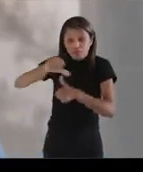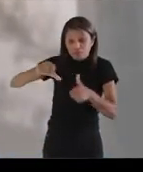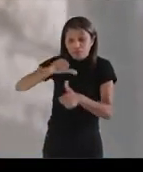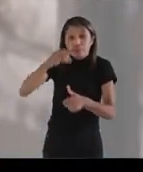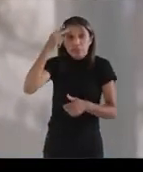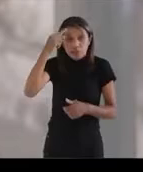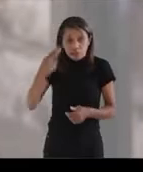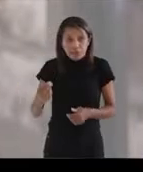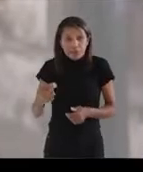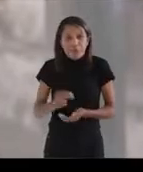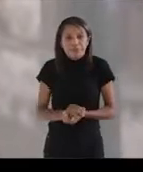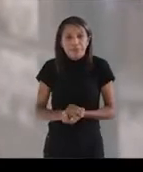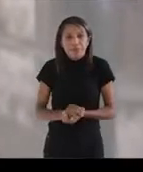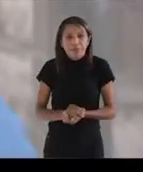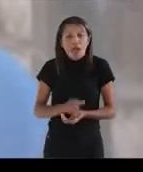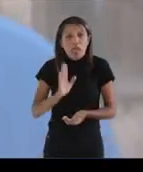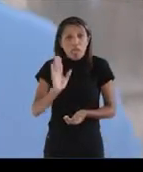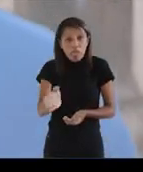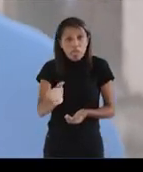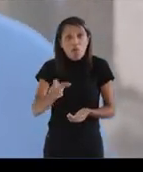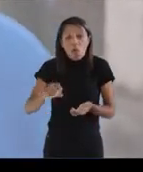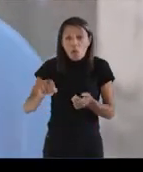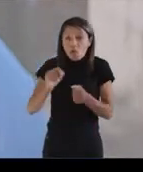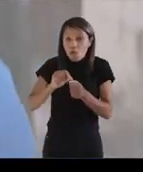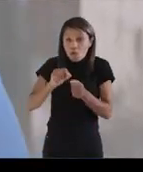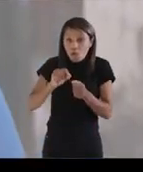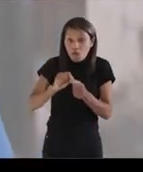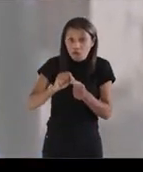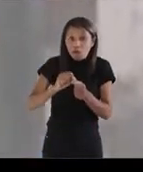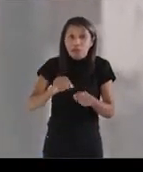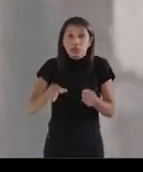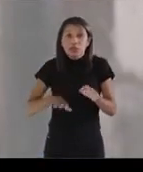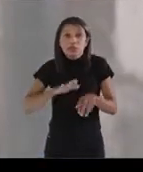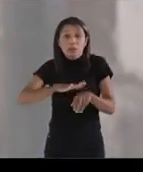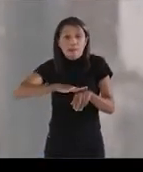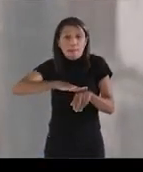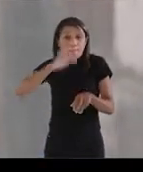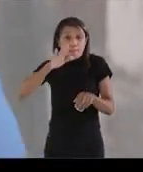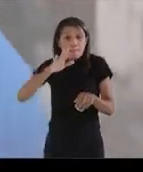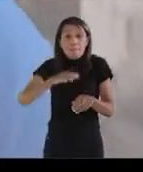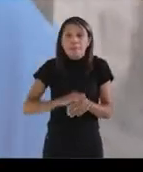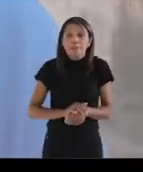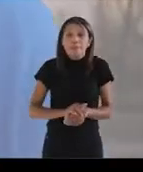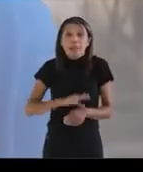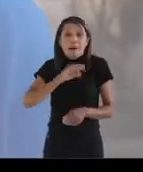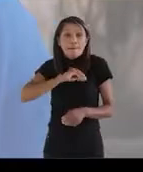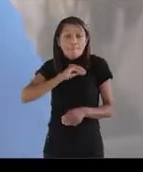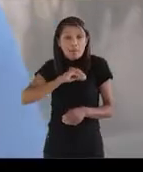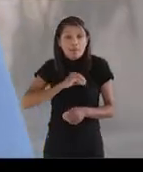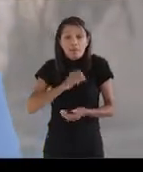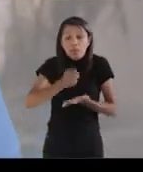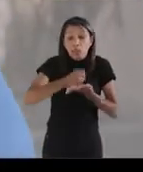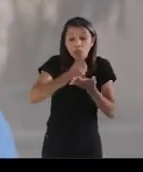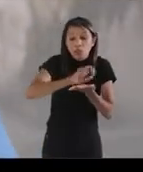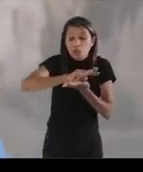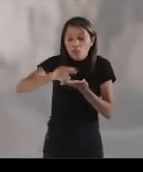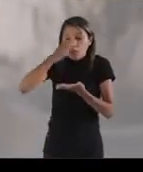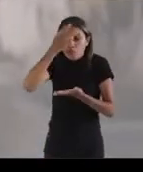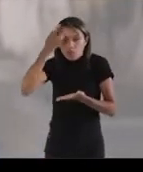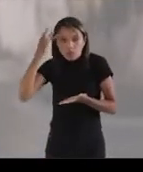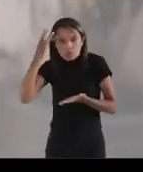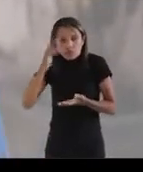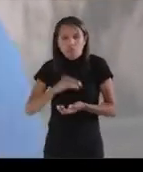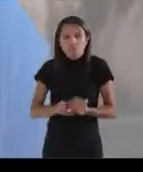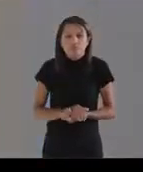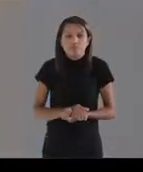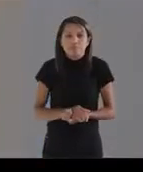quadro. Quando eu fui Secretário Estadual do Desenvolvimento Social, criei o Programa Mais Renda, que capacitou, deu equipamentos e ajudou milhares de